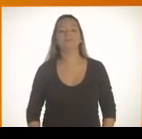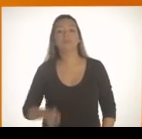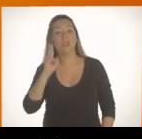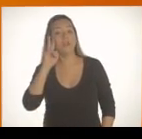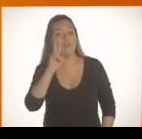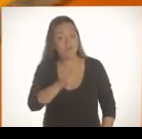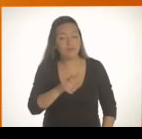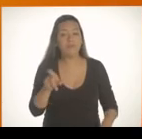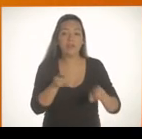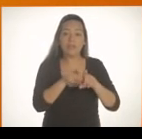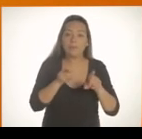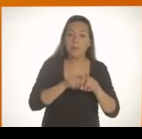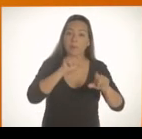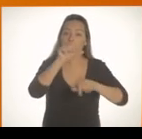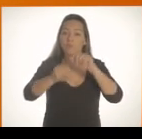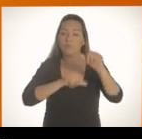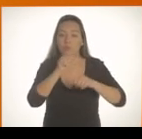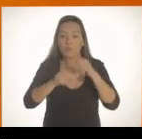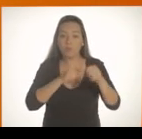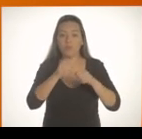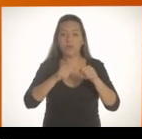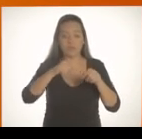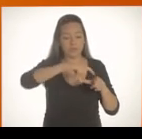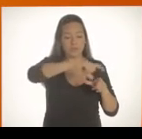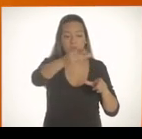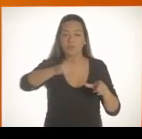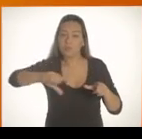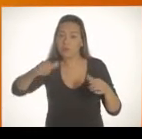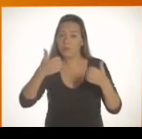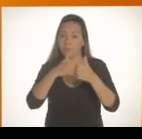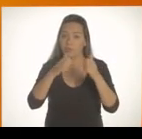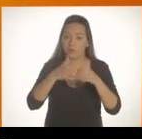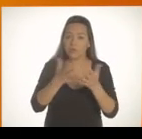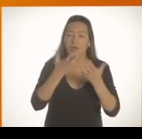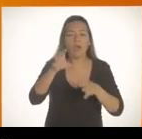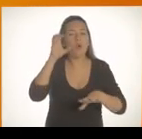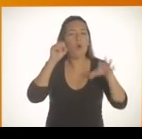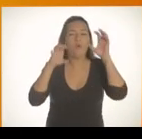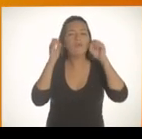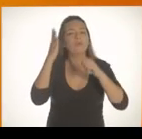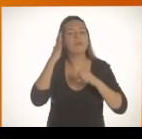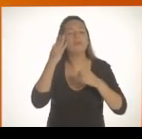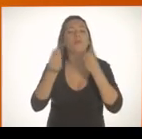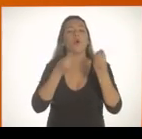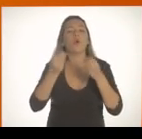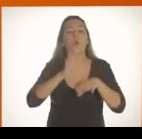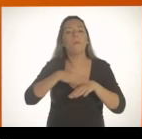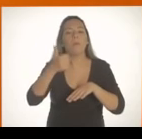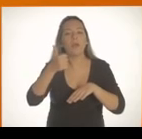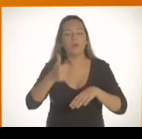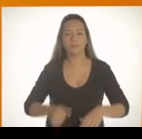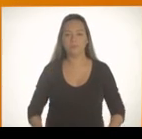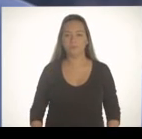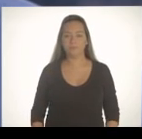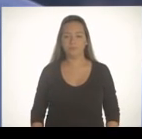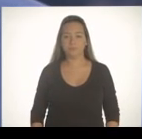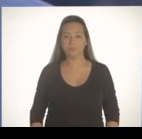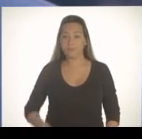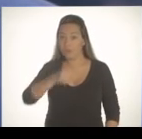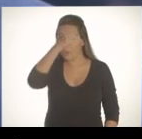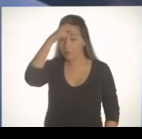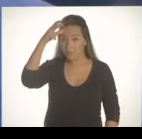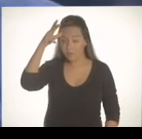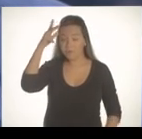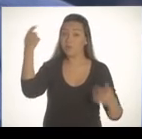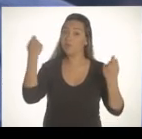aceito no metrô. Rever as mudanças das linhas de ônibus. A gente vai ouvir você para atender as suas necessidades. A